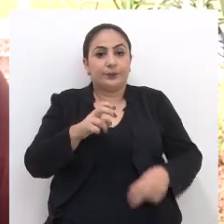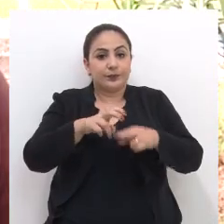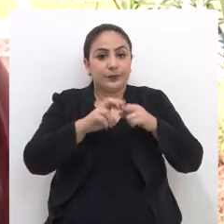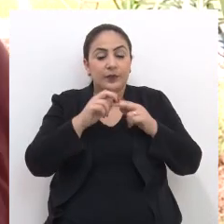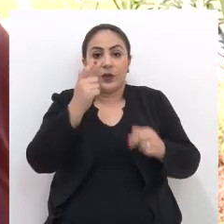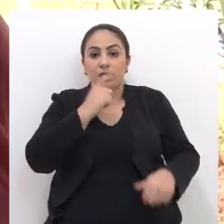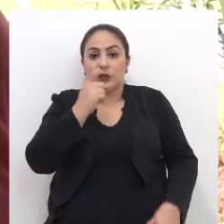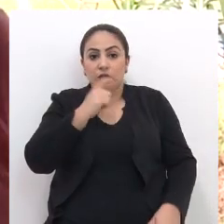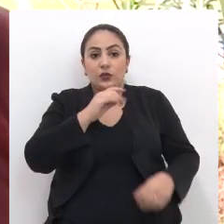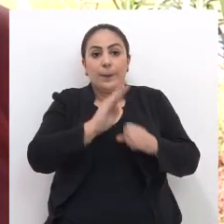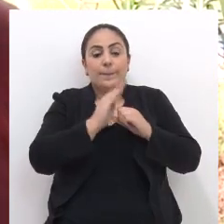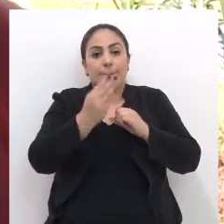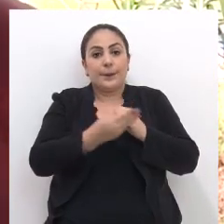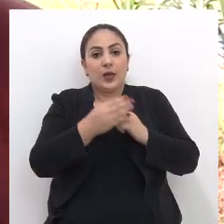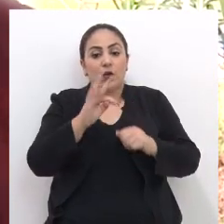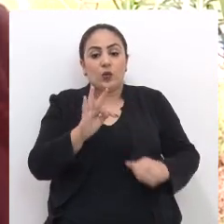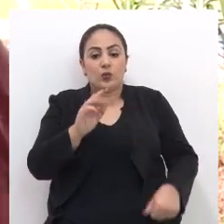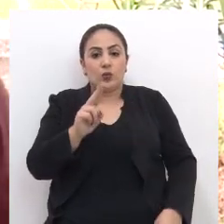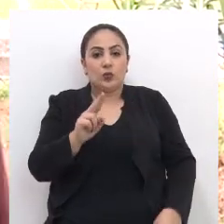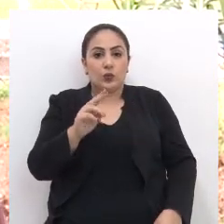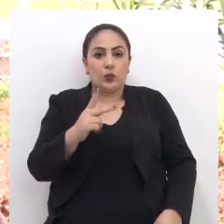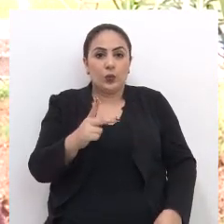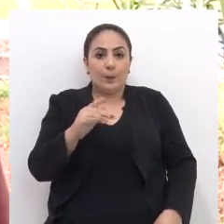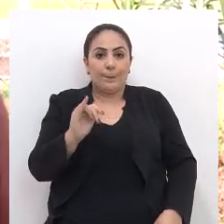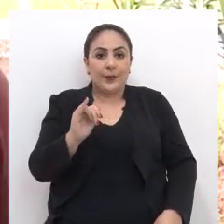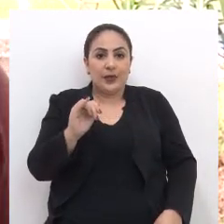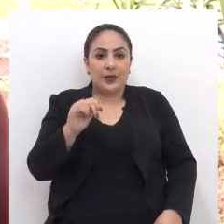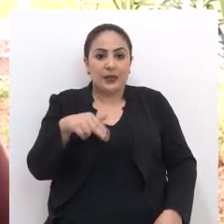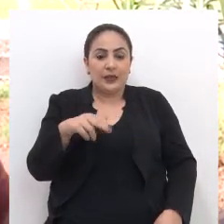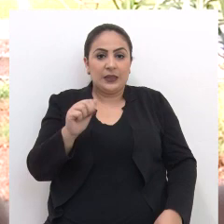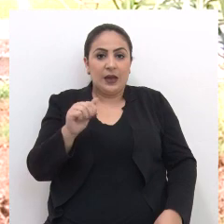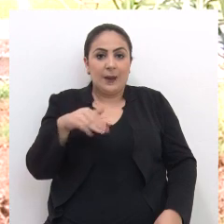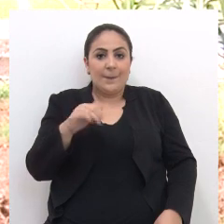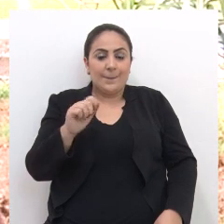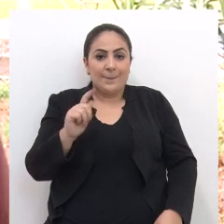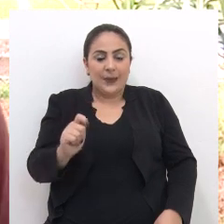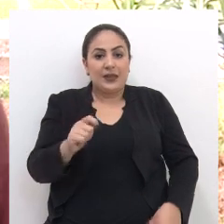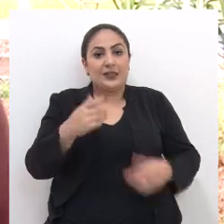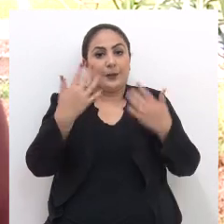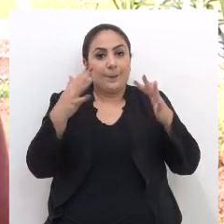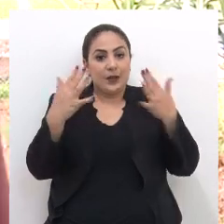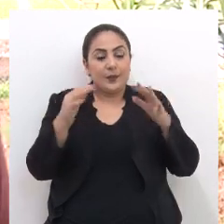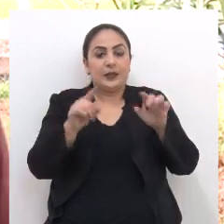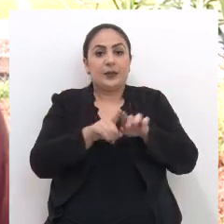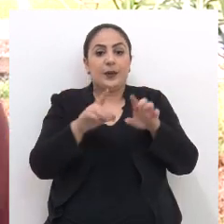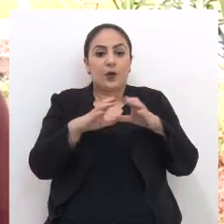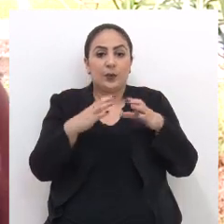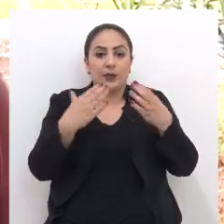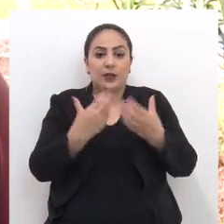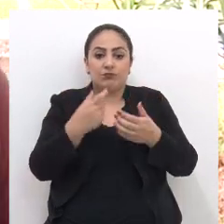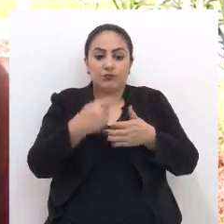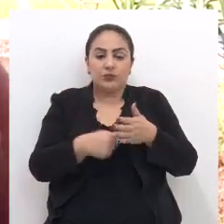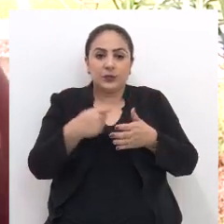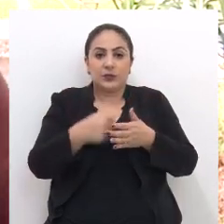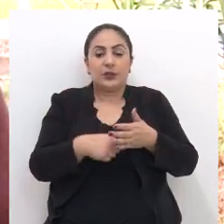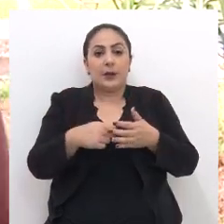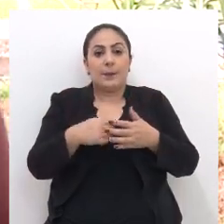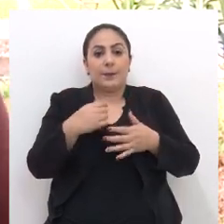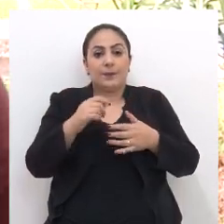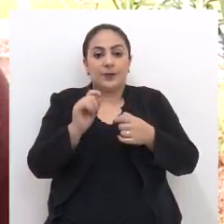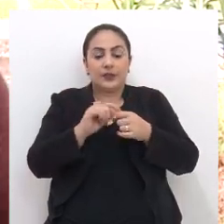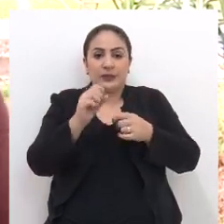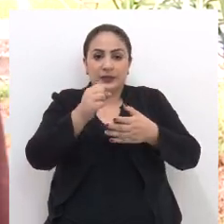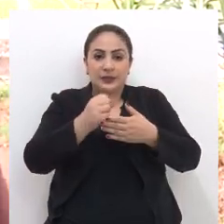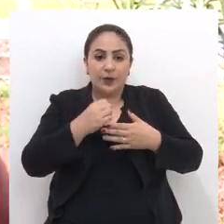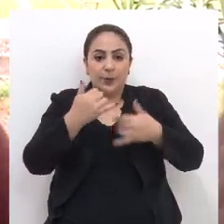aqui na praça. Então, eu acho que o bairro Tupinambá hoje está de parabéns à comunidade por ter se empenhado de trazer esses brinquedos